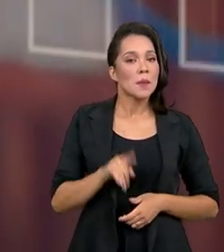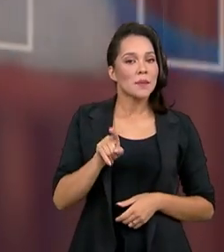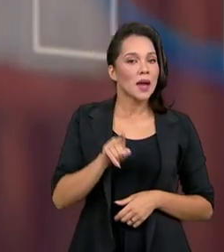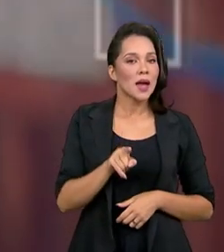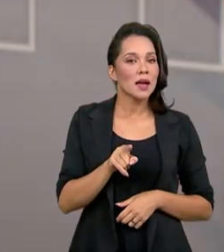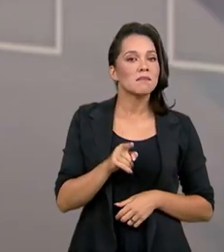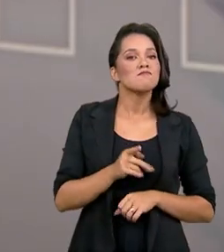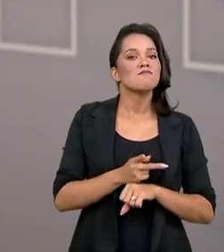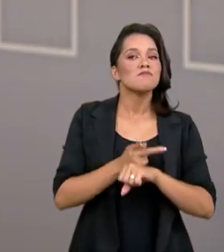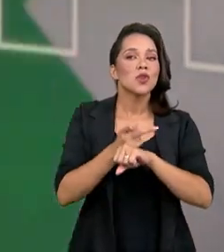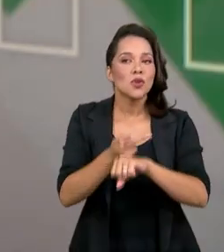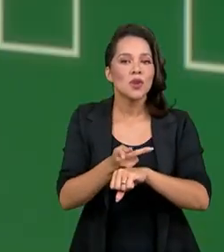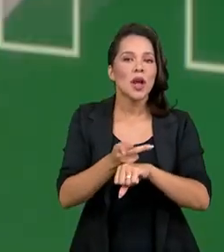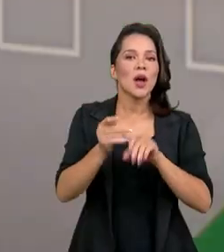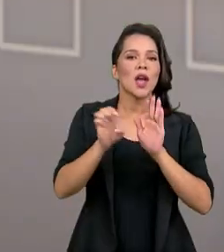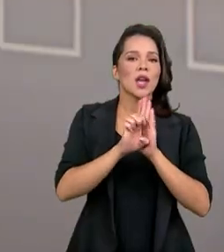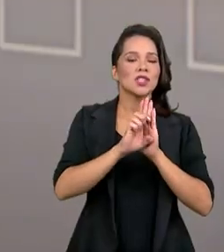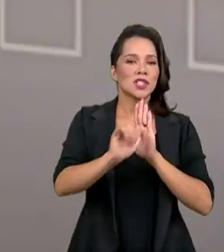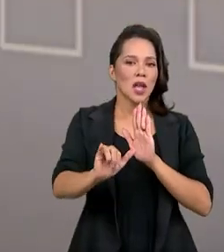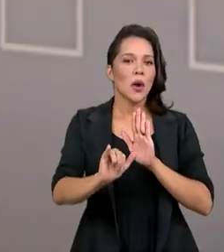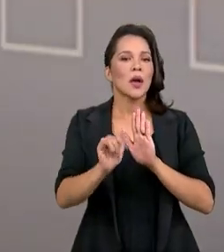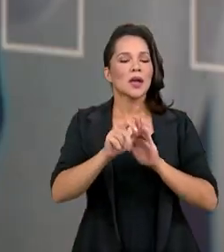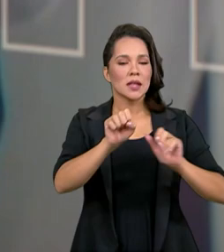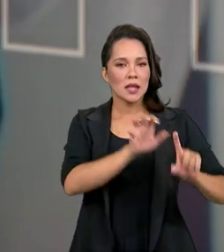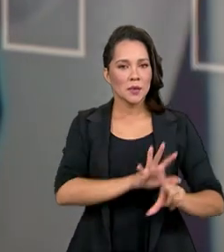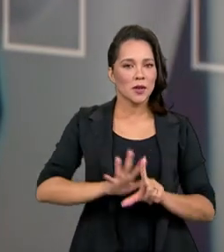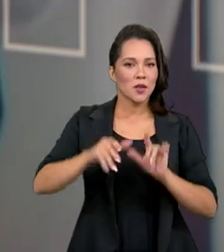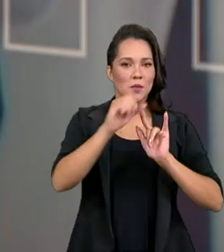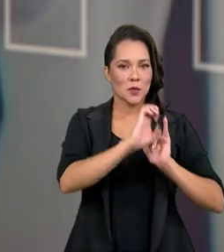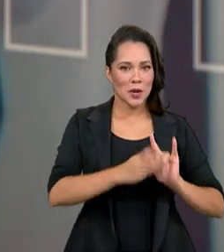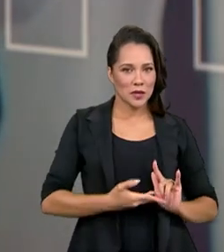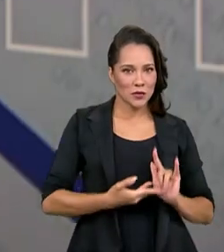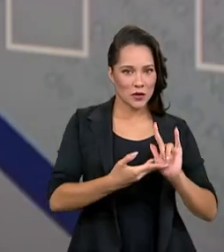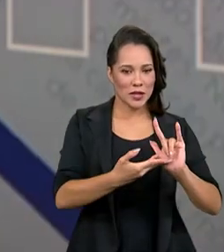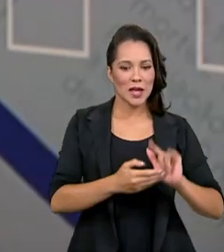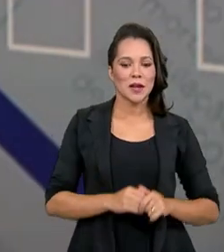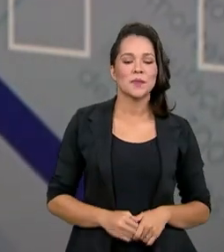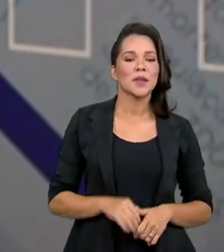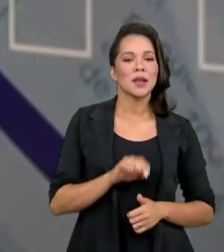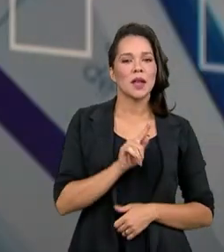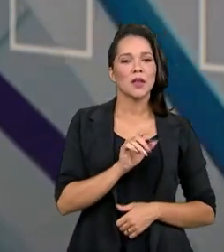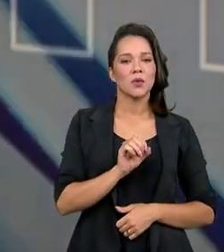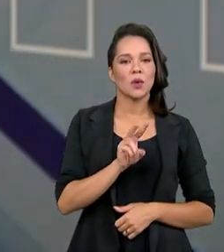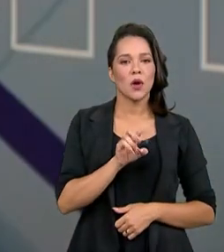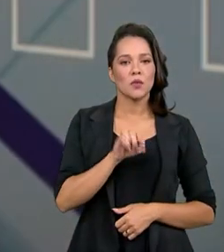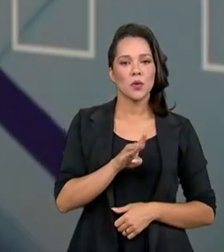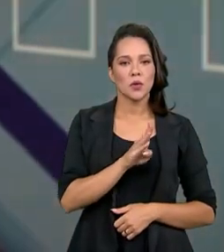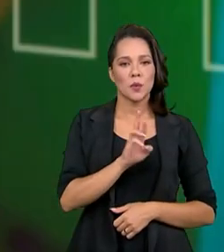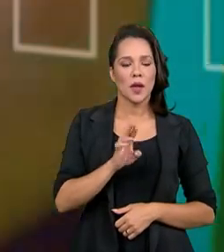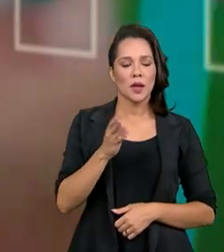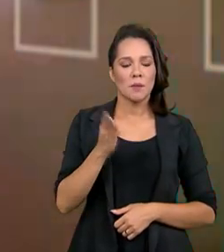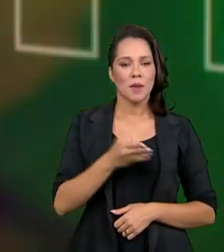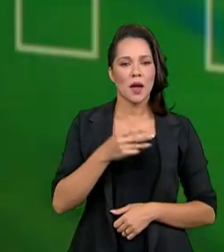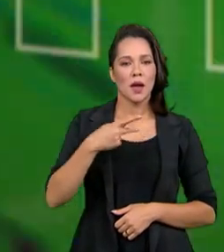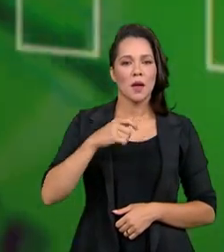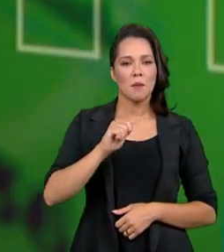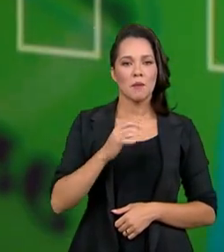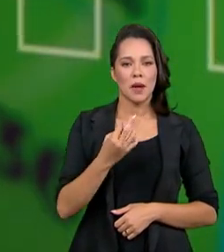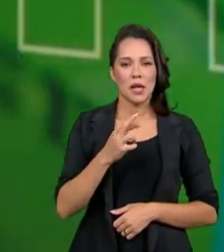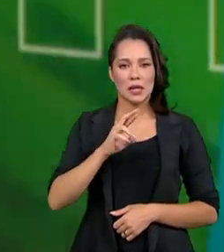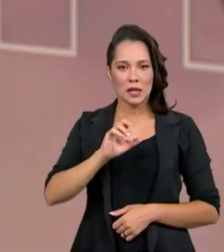buscarem o edital que está aberto na plataforma do Pátria Voluntária, gov.br barra Pátria Voluntária,